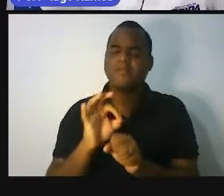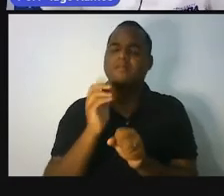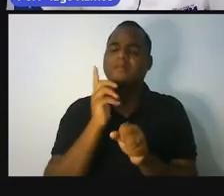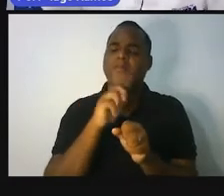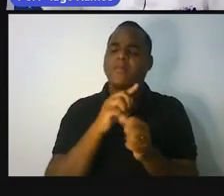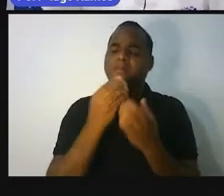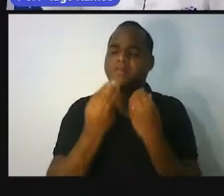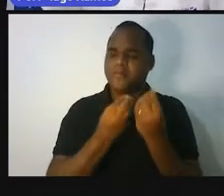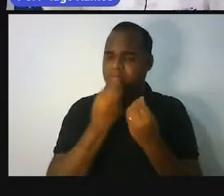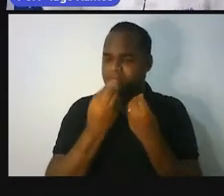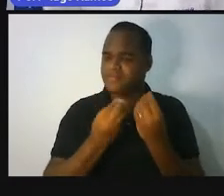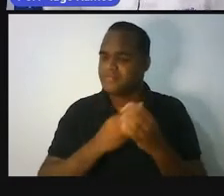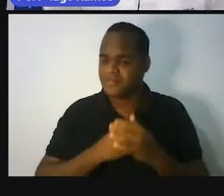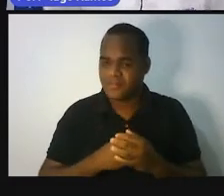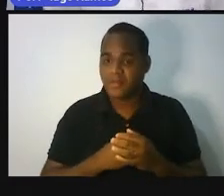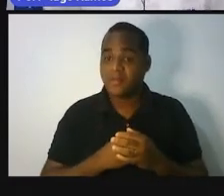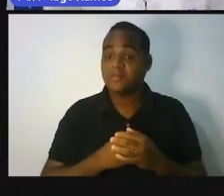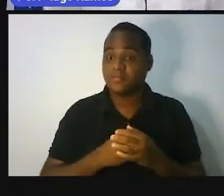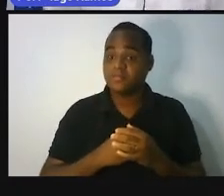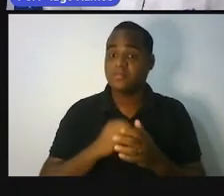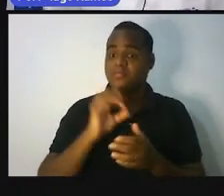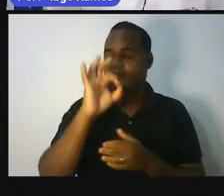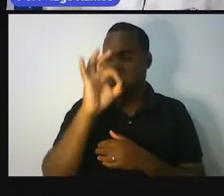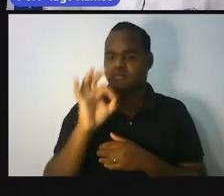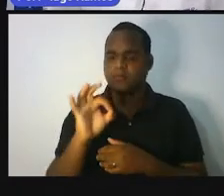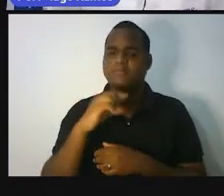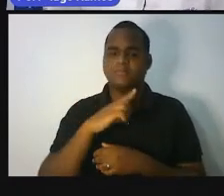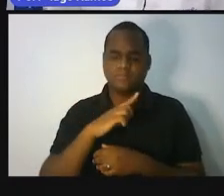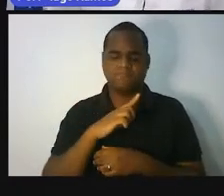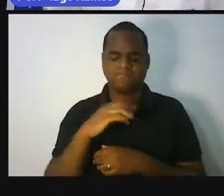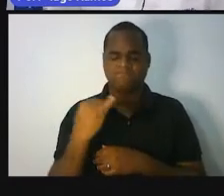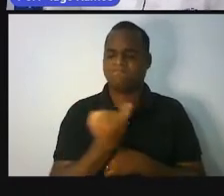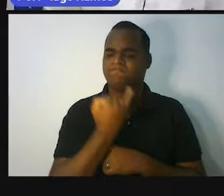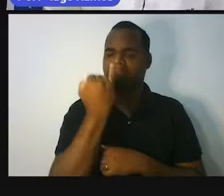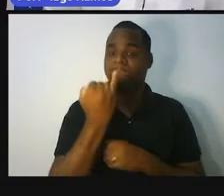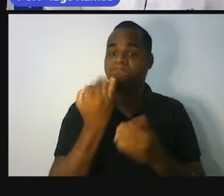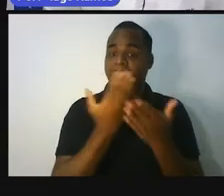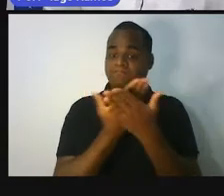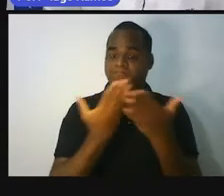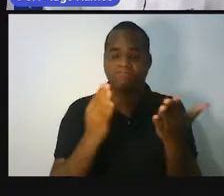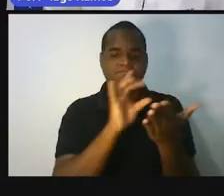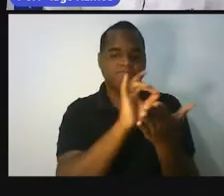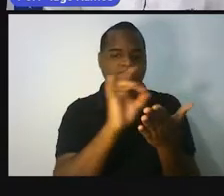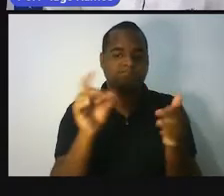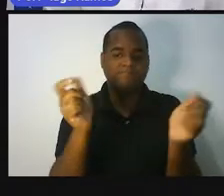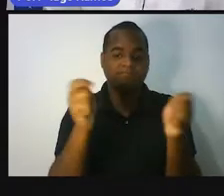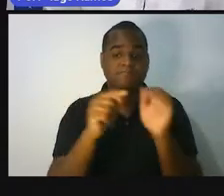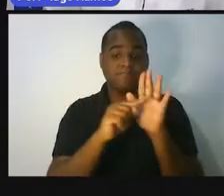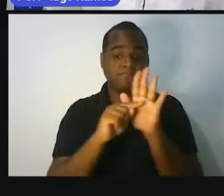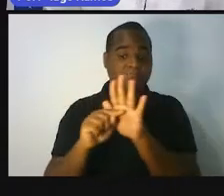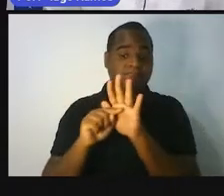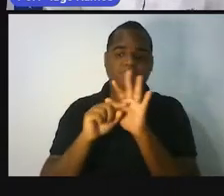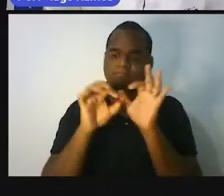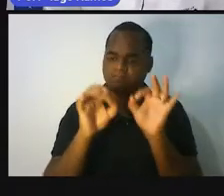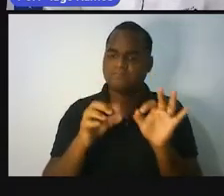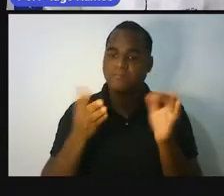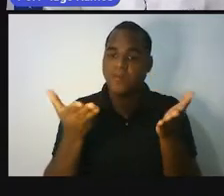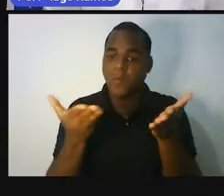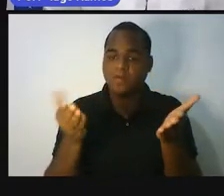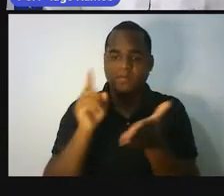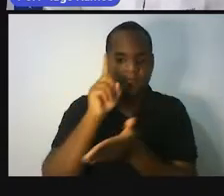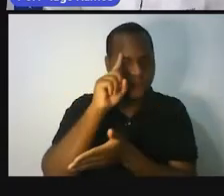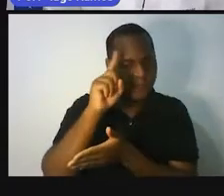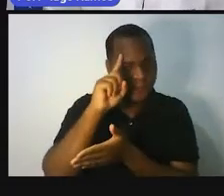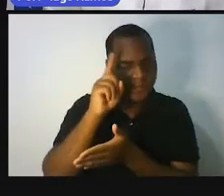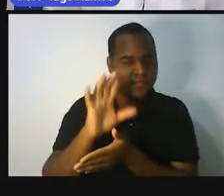cálculo de porcentagem é uma coisa muito, muito, muito importante para as nossas situações no dia a